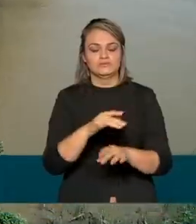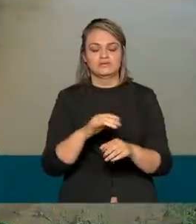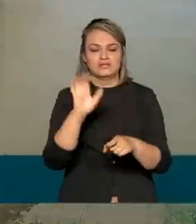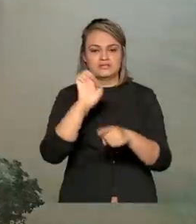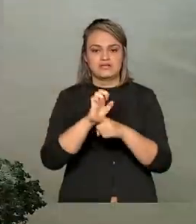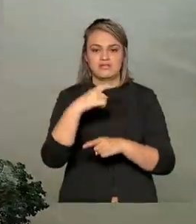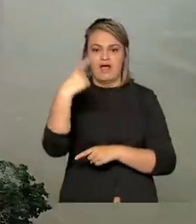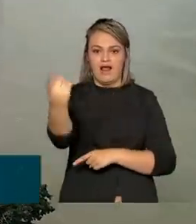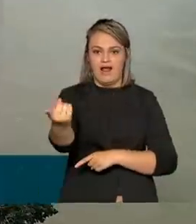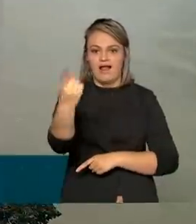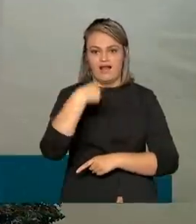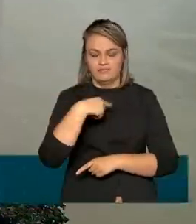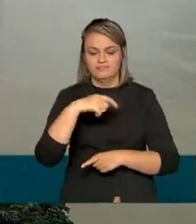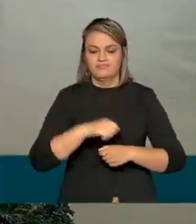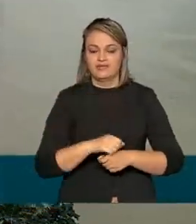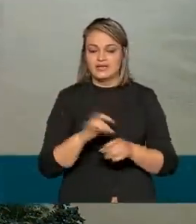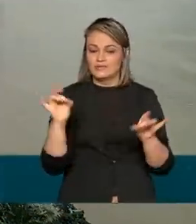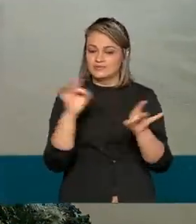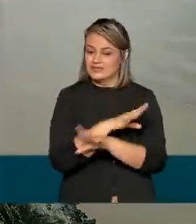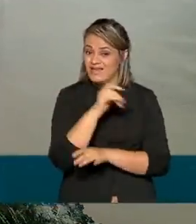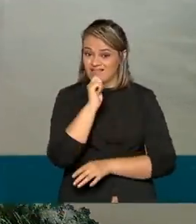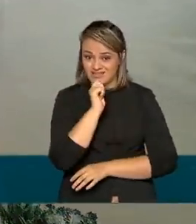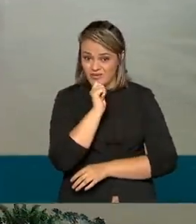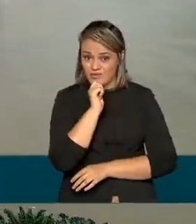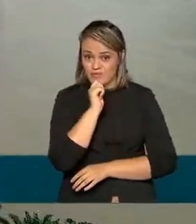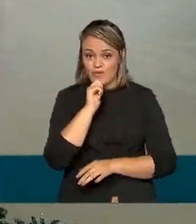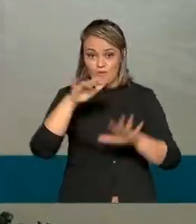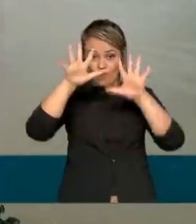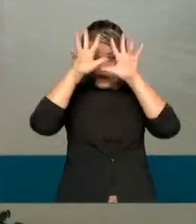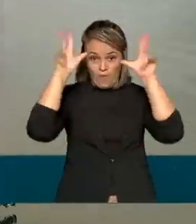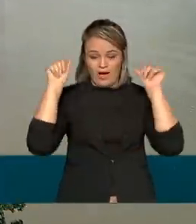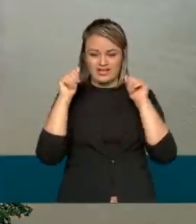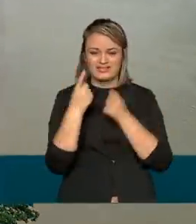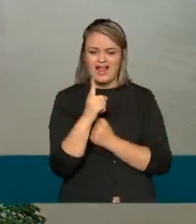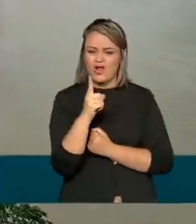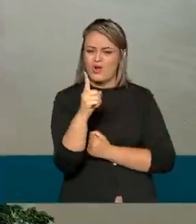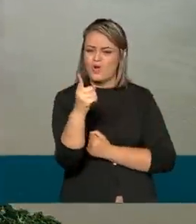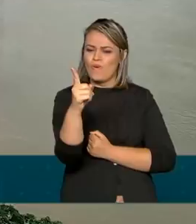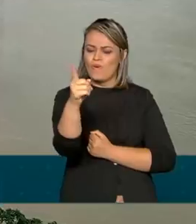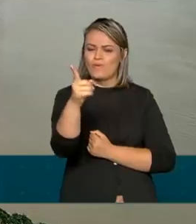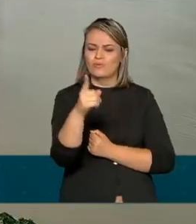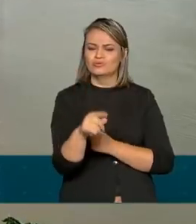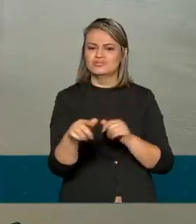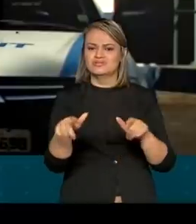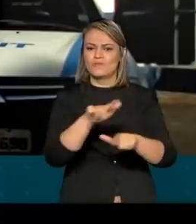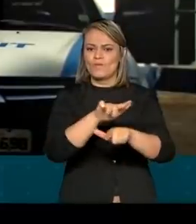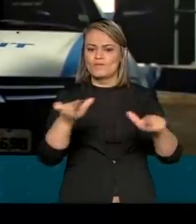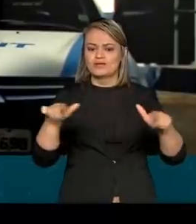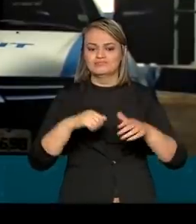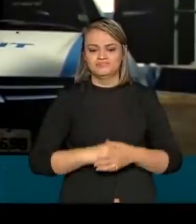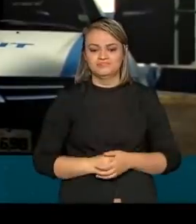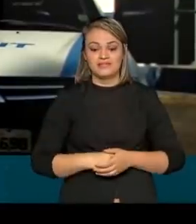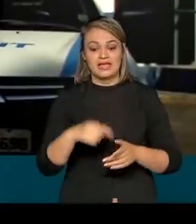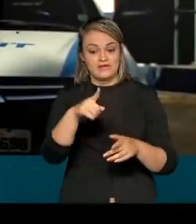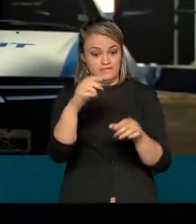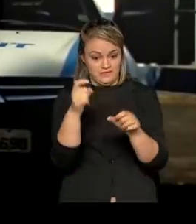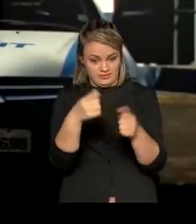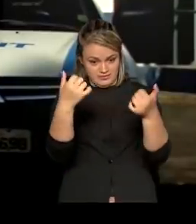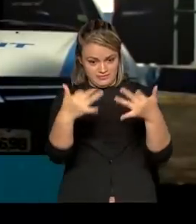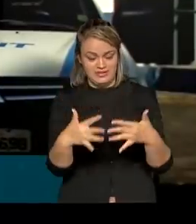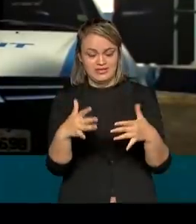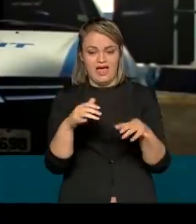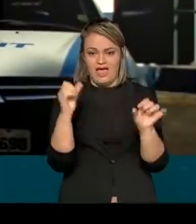estados. Antes da conclusão da ponte, o Acre estava isolado da Malha Rodoviária Brasileira. Essa obra tem